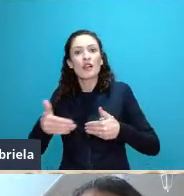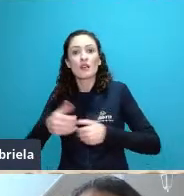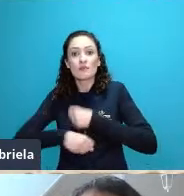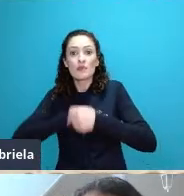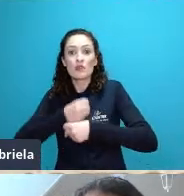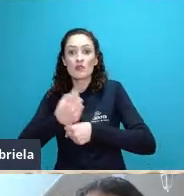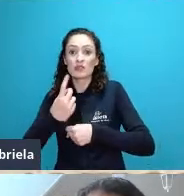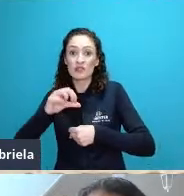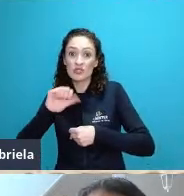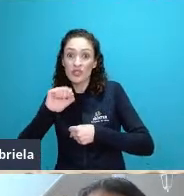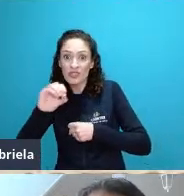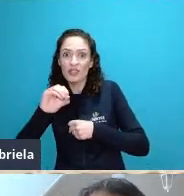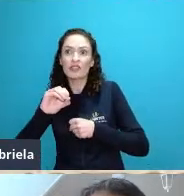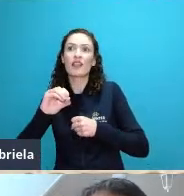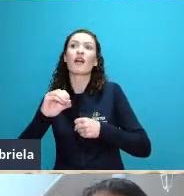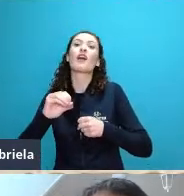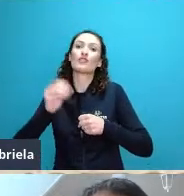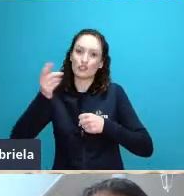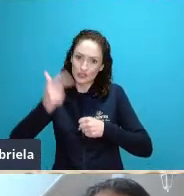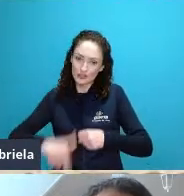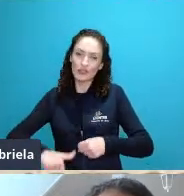e ela acaba